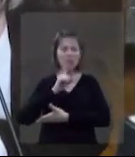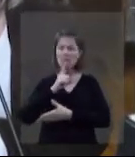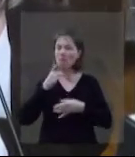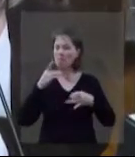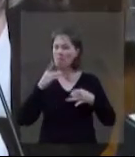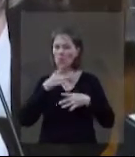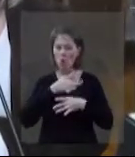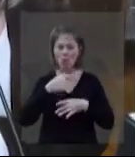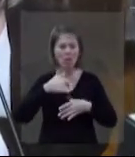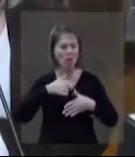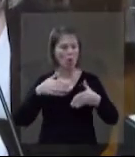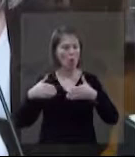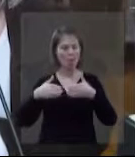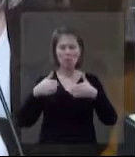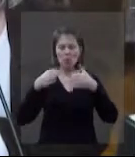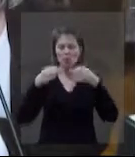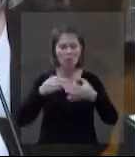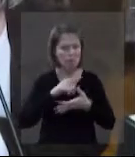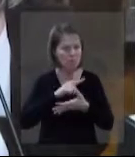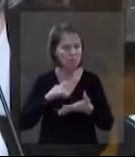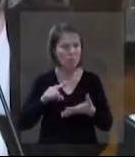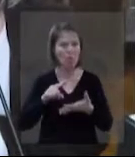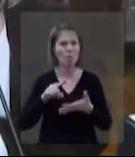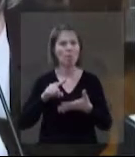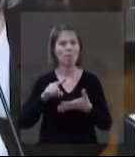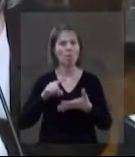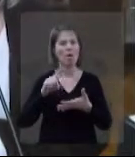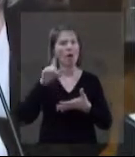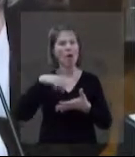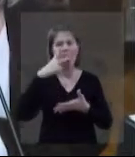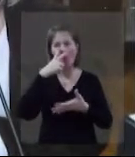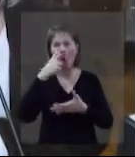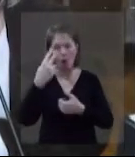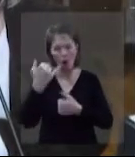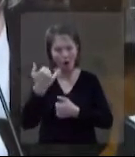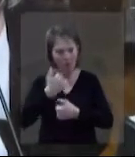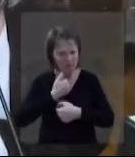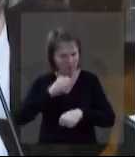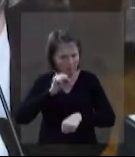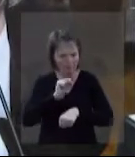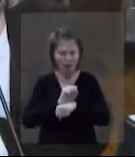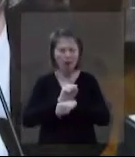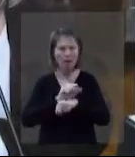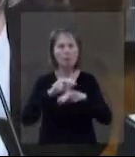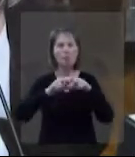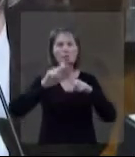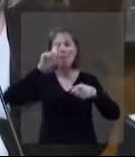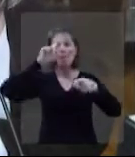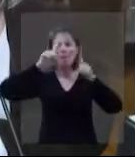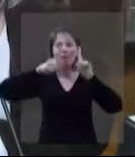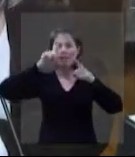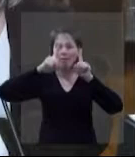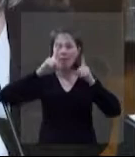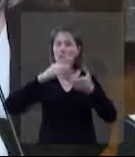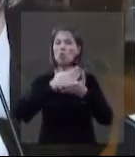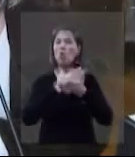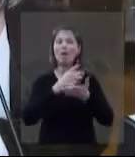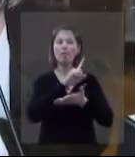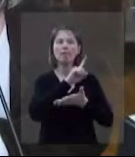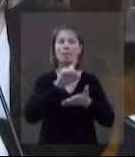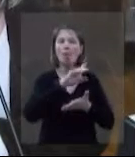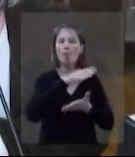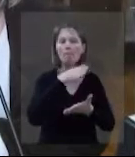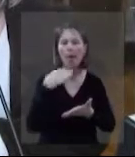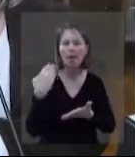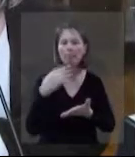Eu não estou bem. Eu não estou caminhando na direção correta. O não é um freio. O não, por isso que os mandamentos começam.